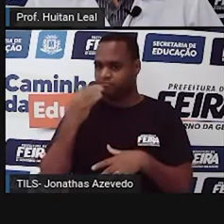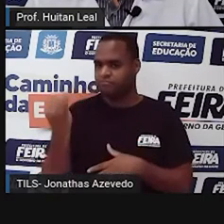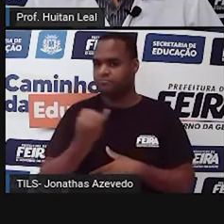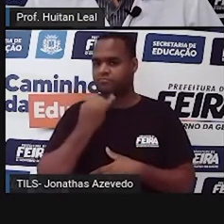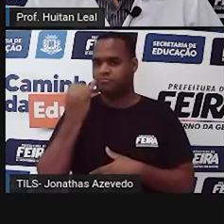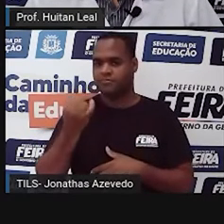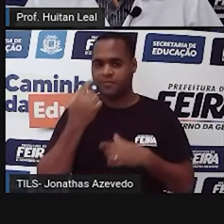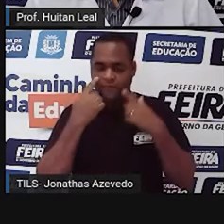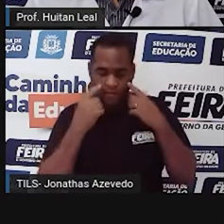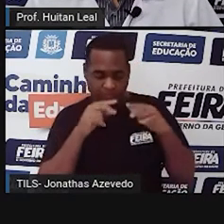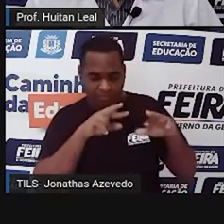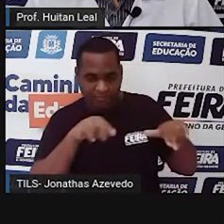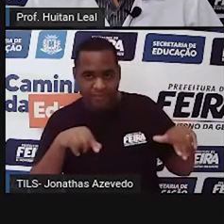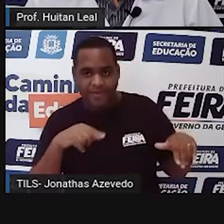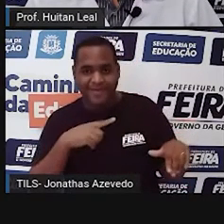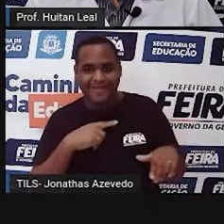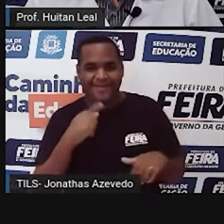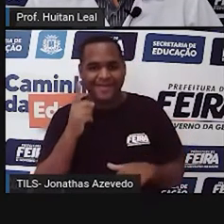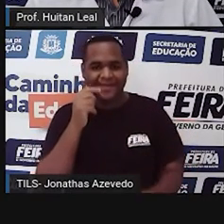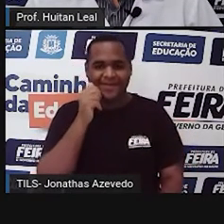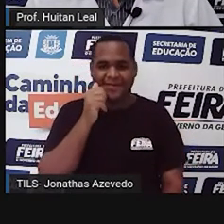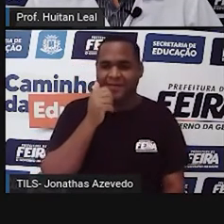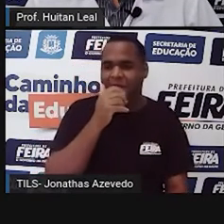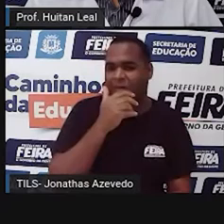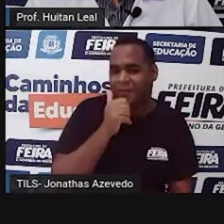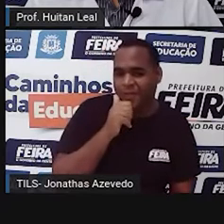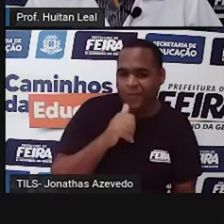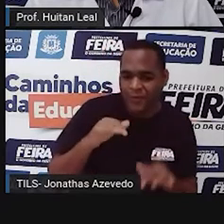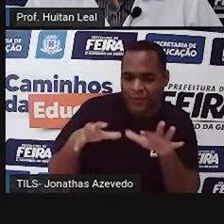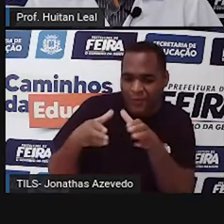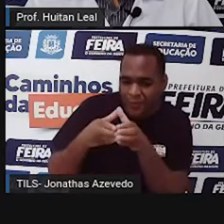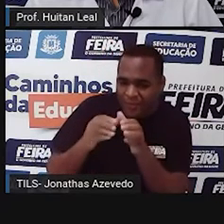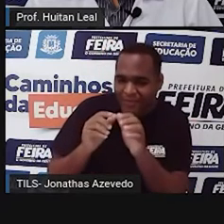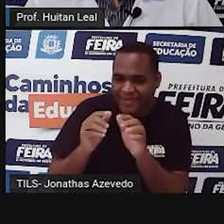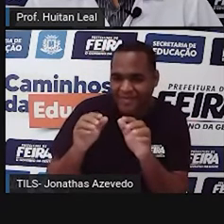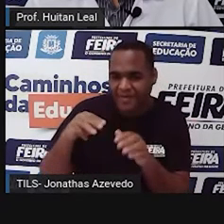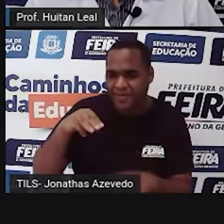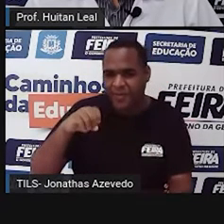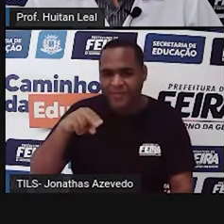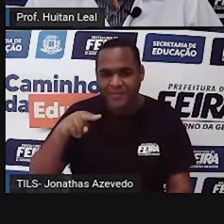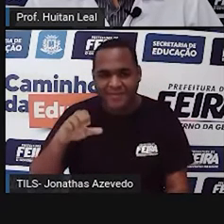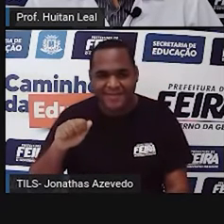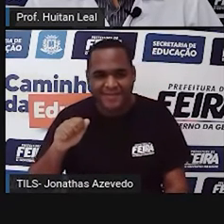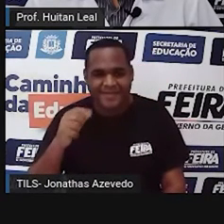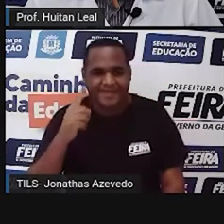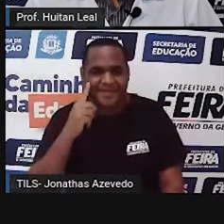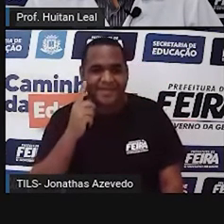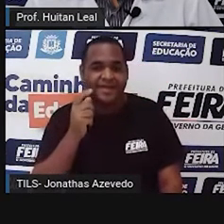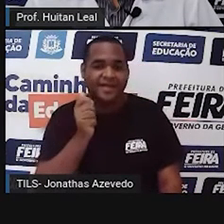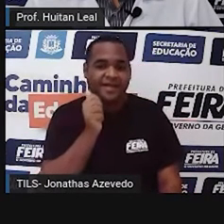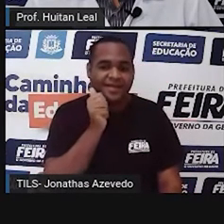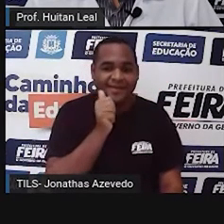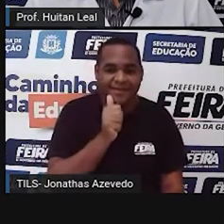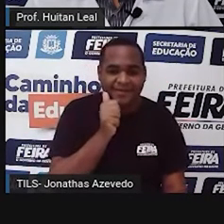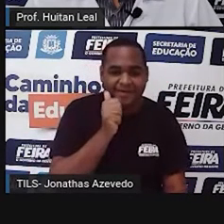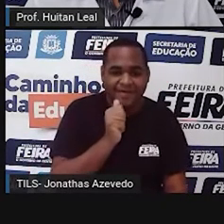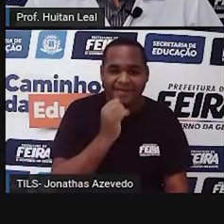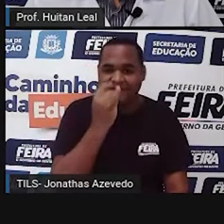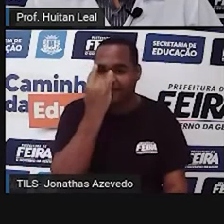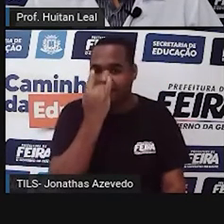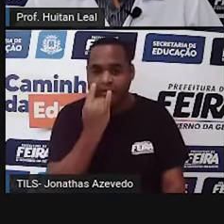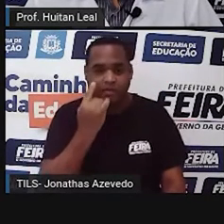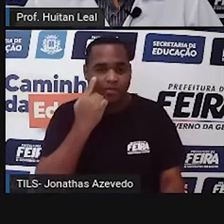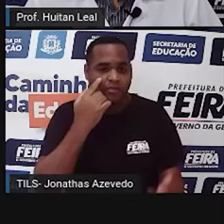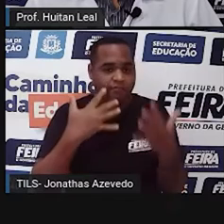Observe aí, galera da Mônica, galeria da Mônica. Então, a Dorinha, que é uma menininha que não enxerga.